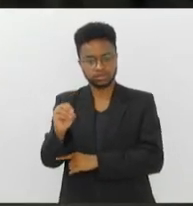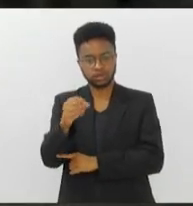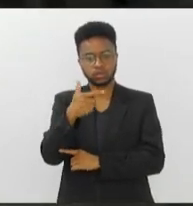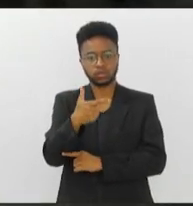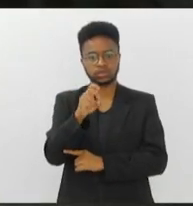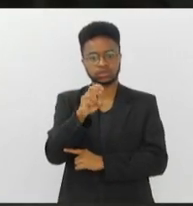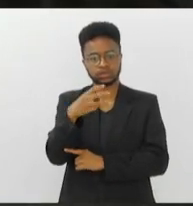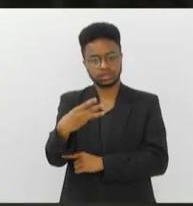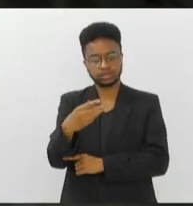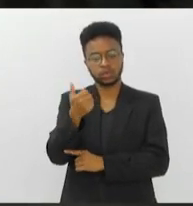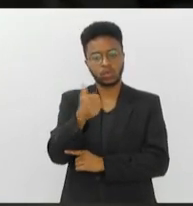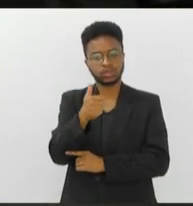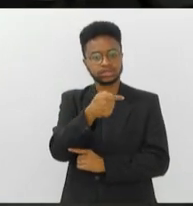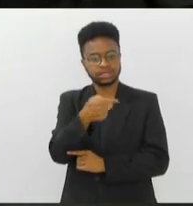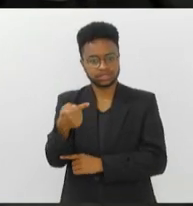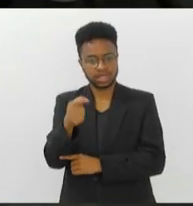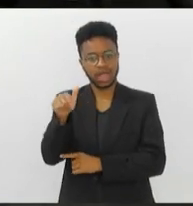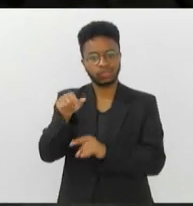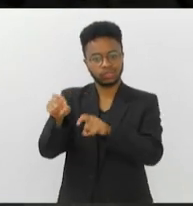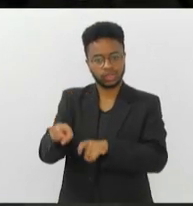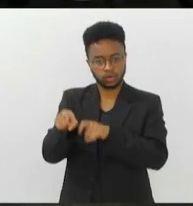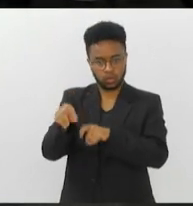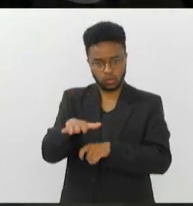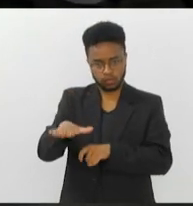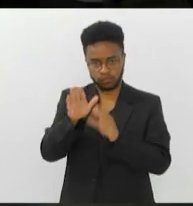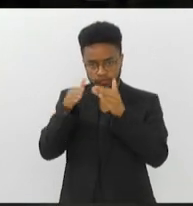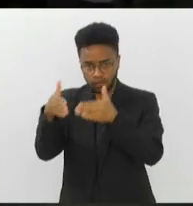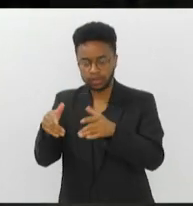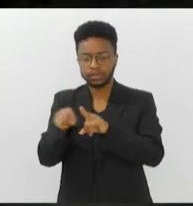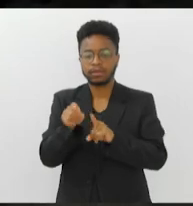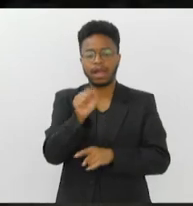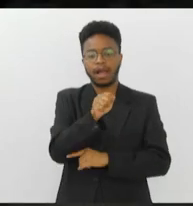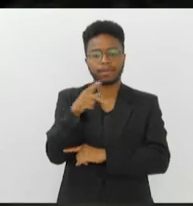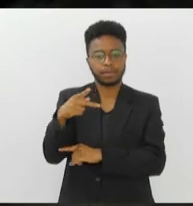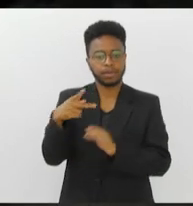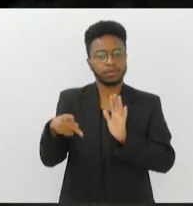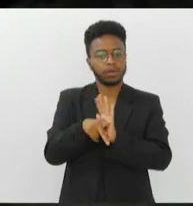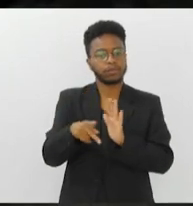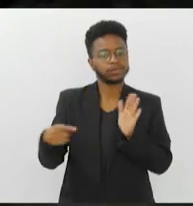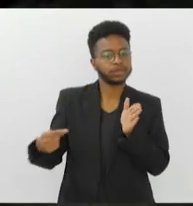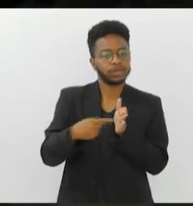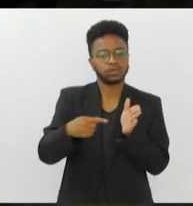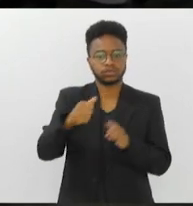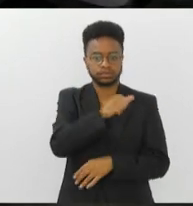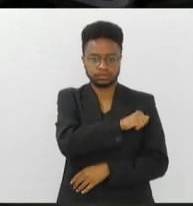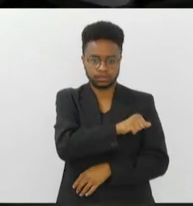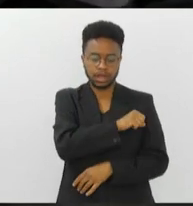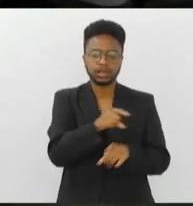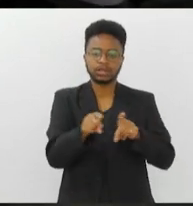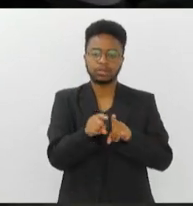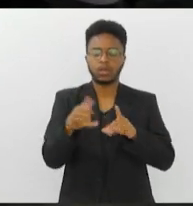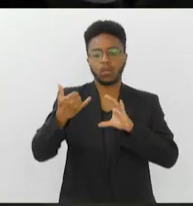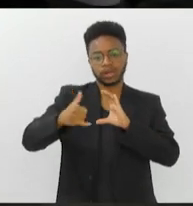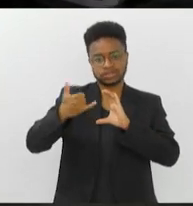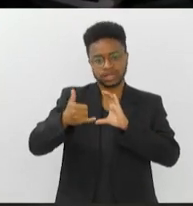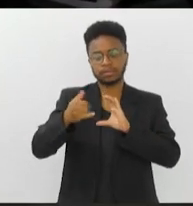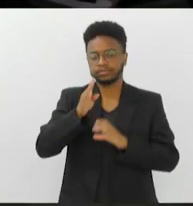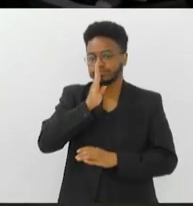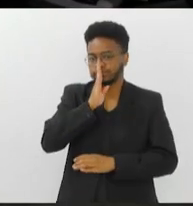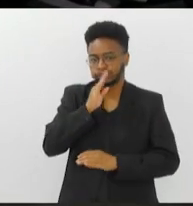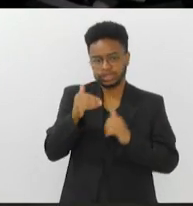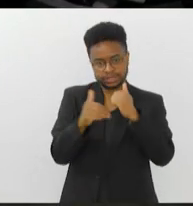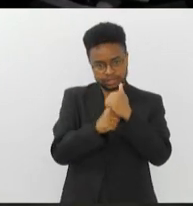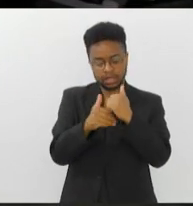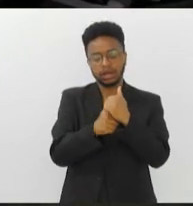-1177, que é para o interior do Estado. Temos o aplicativo, diz que é denúncia RJ, e o WhatsApp, que também é anônimo, 100%